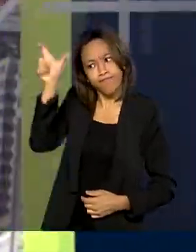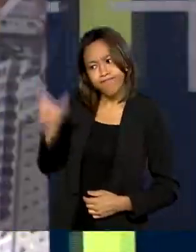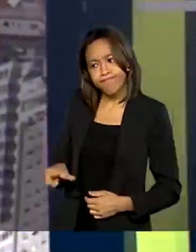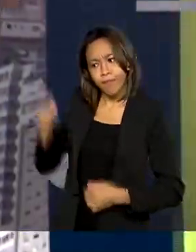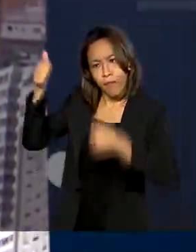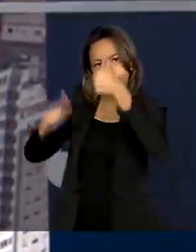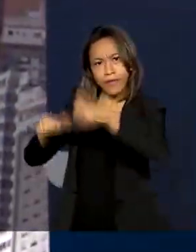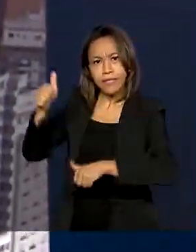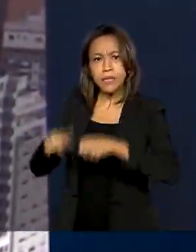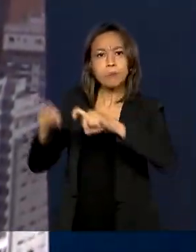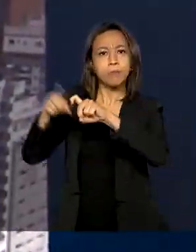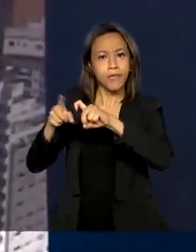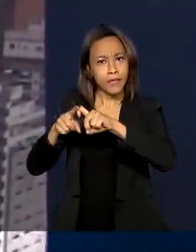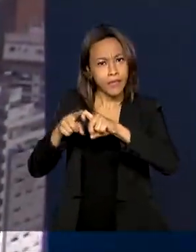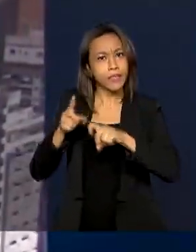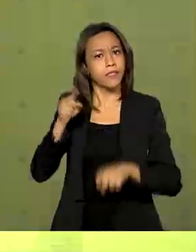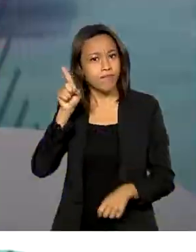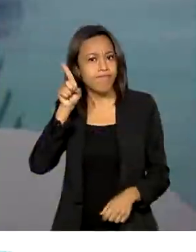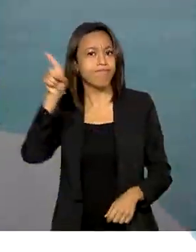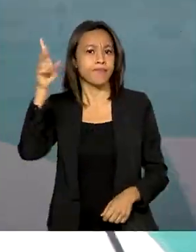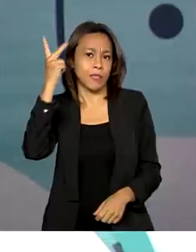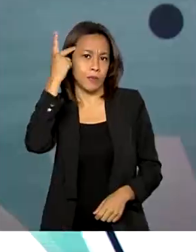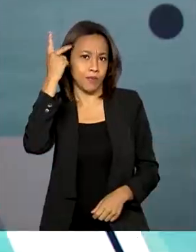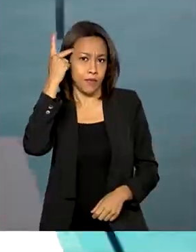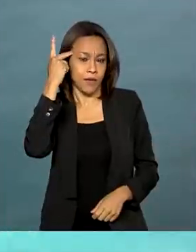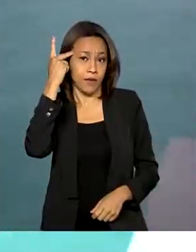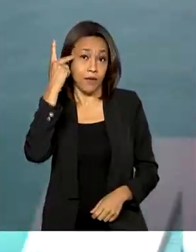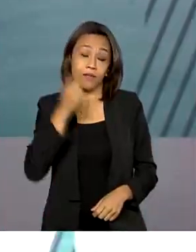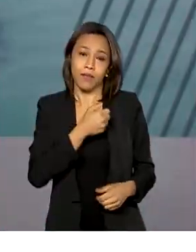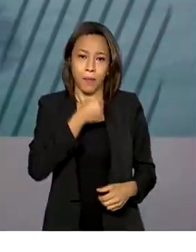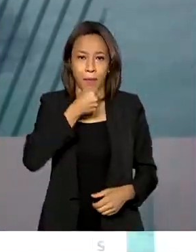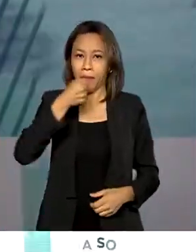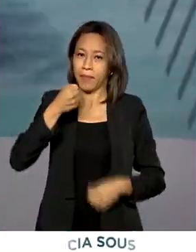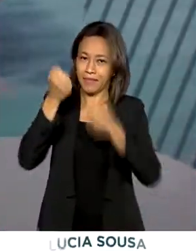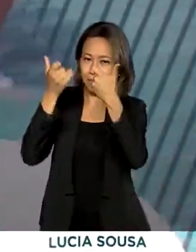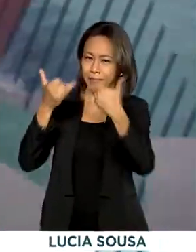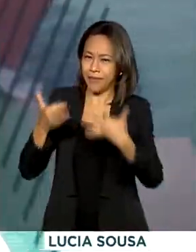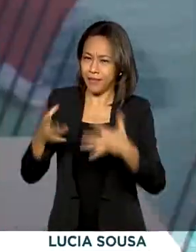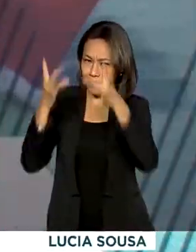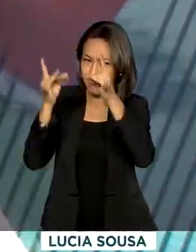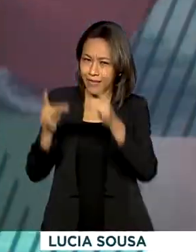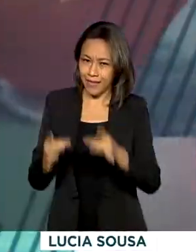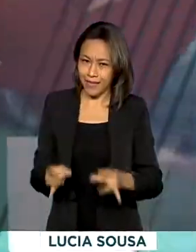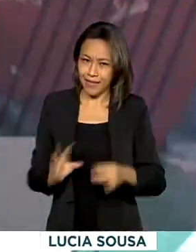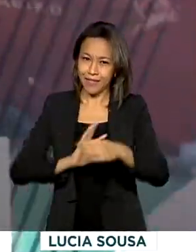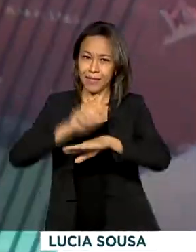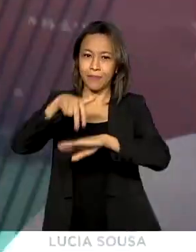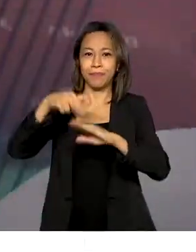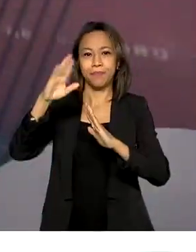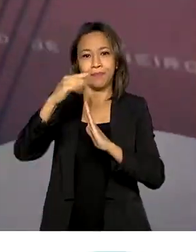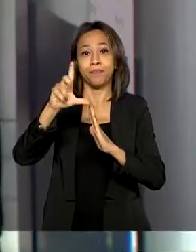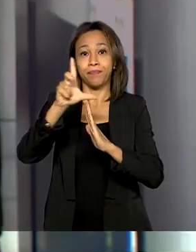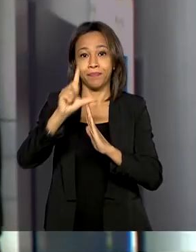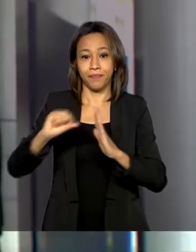médica em São Paulo. A repórter Luana Karen tem os detalhes direto do Palácio do Planalto.